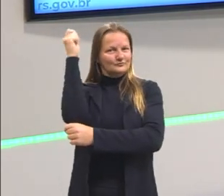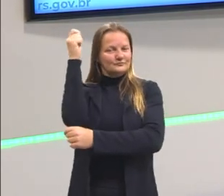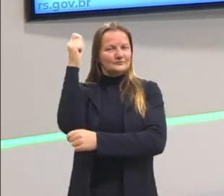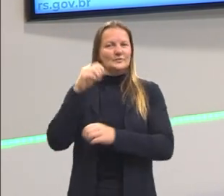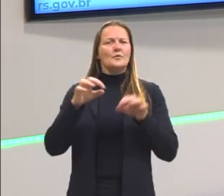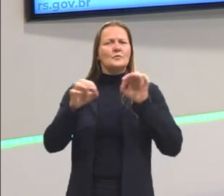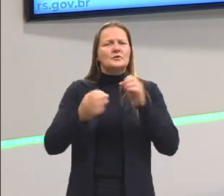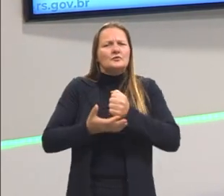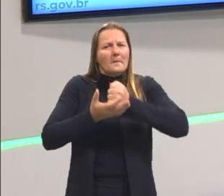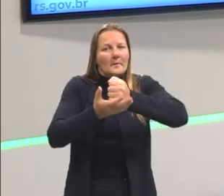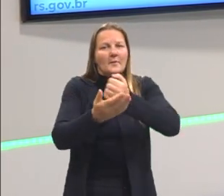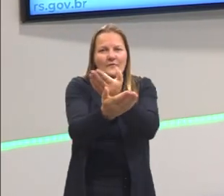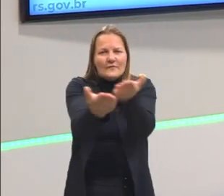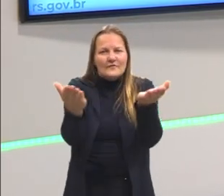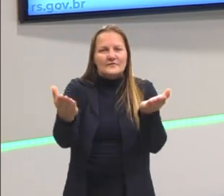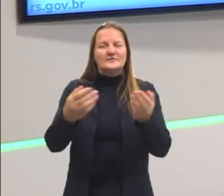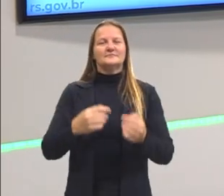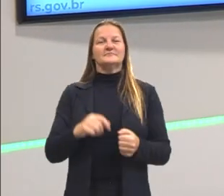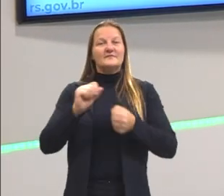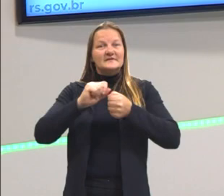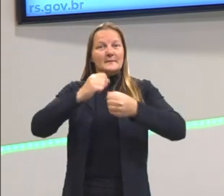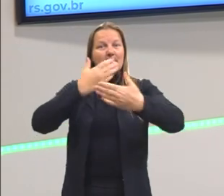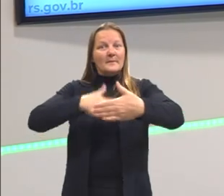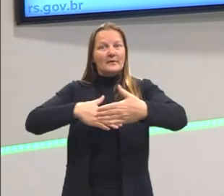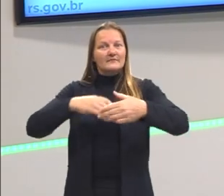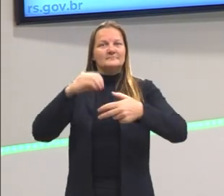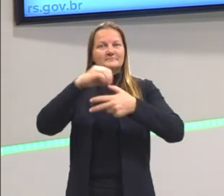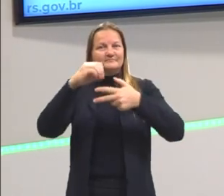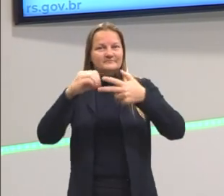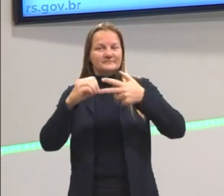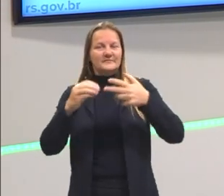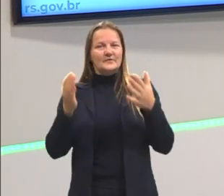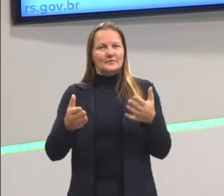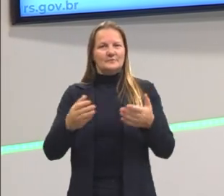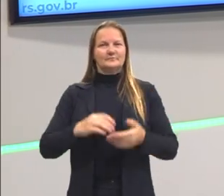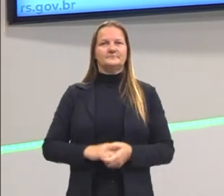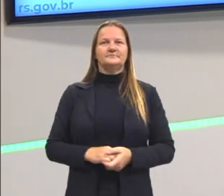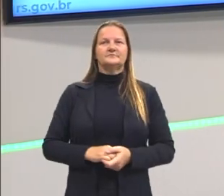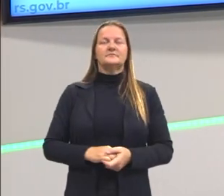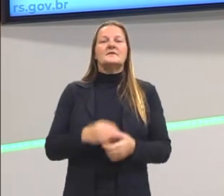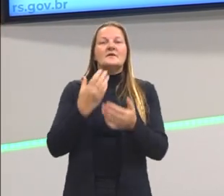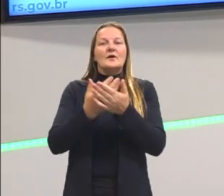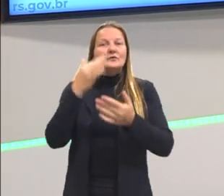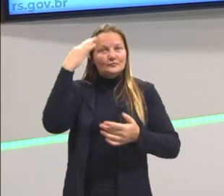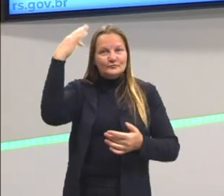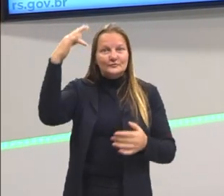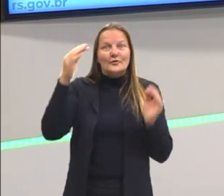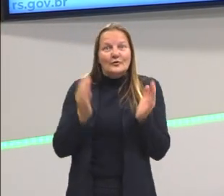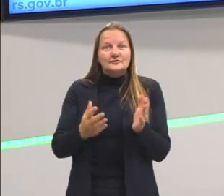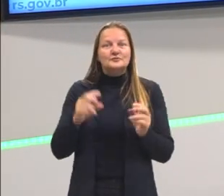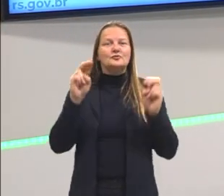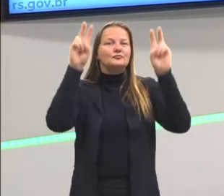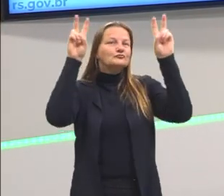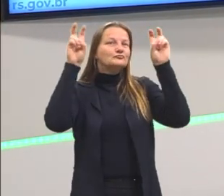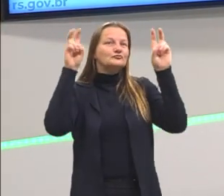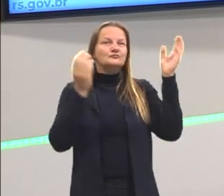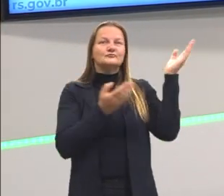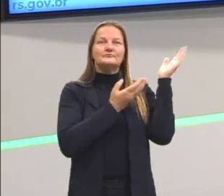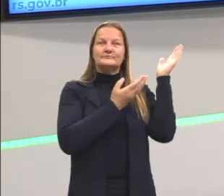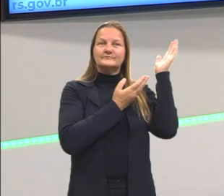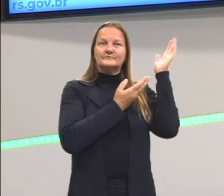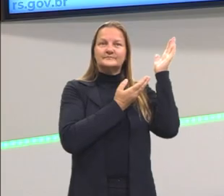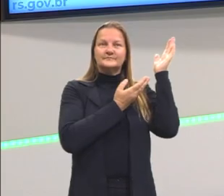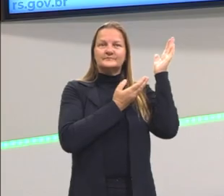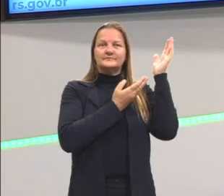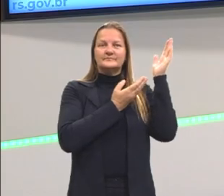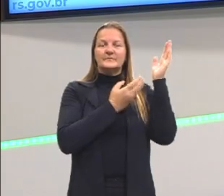um projeto de apoio para você que vai fazer o ENEM neste ano. Na aula de filosofia de hoje, vamos falar